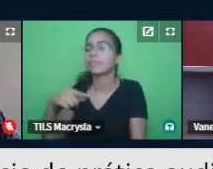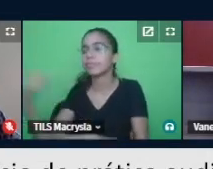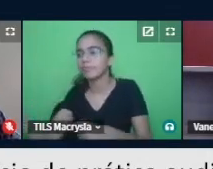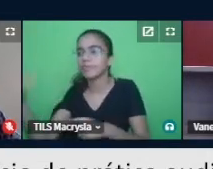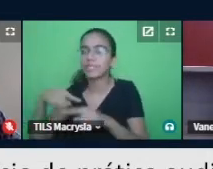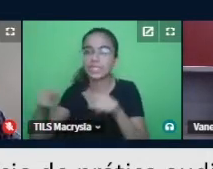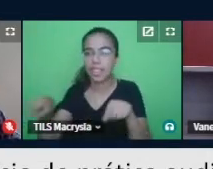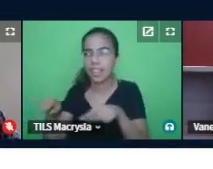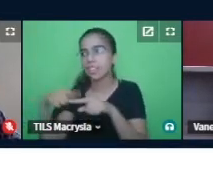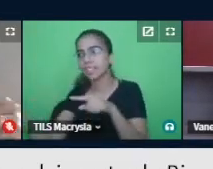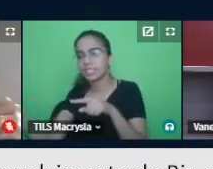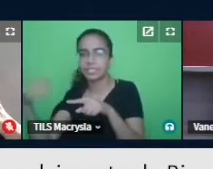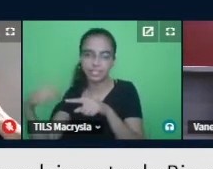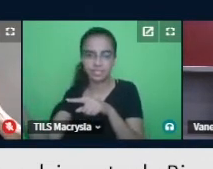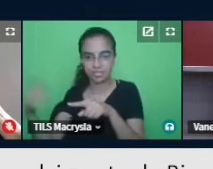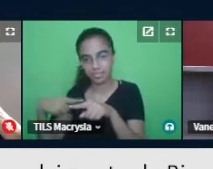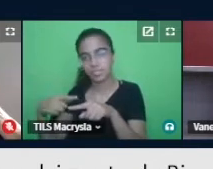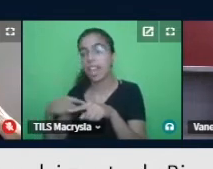que ela saísse de sala.